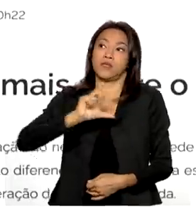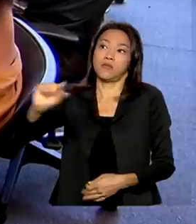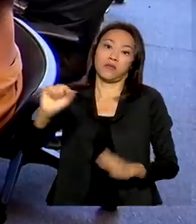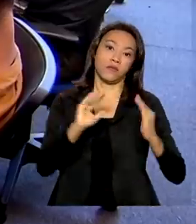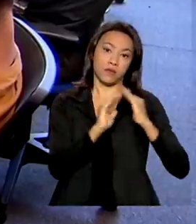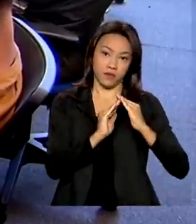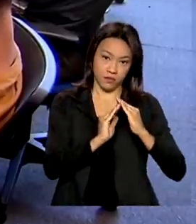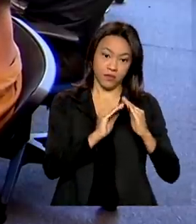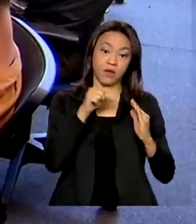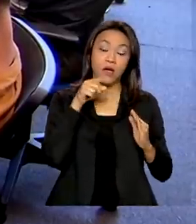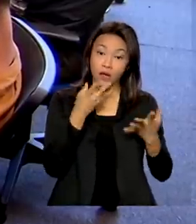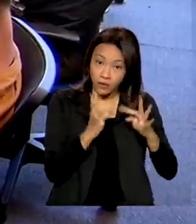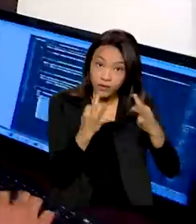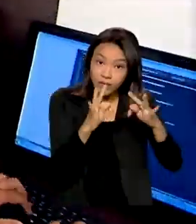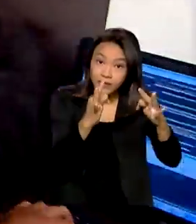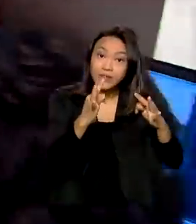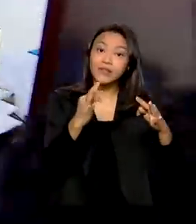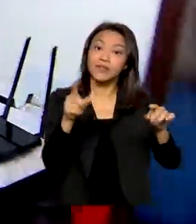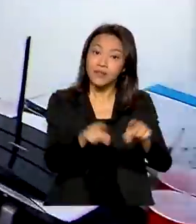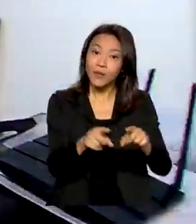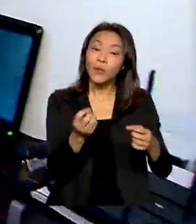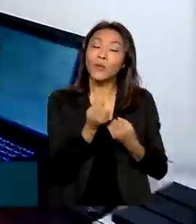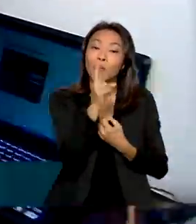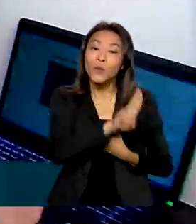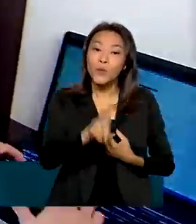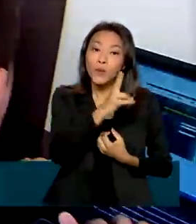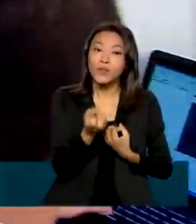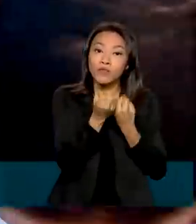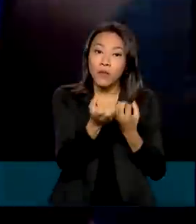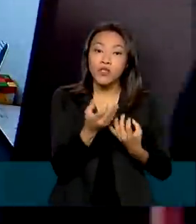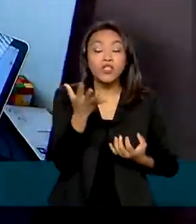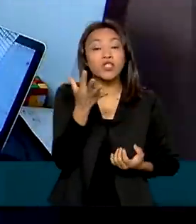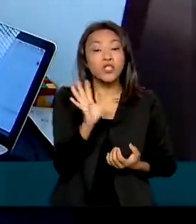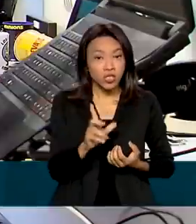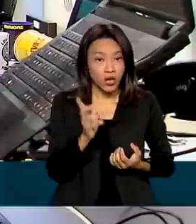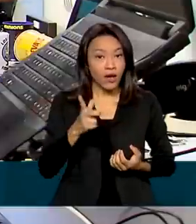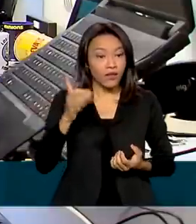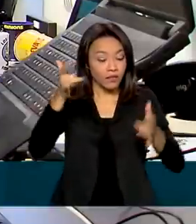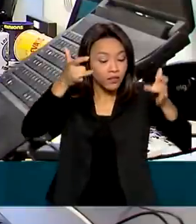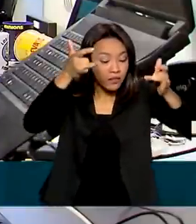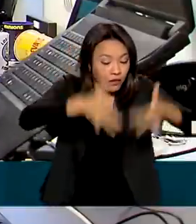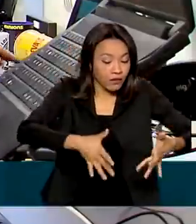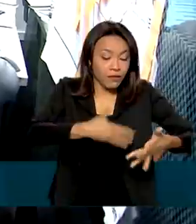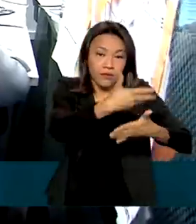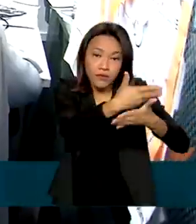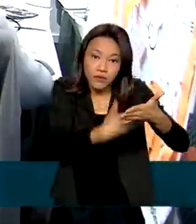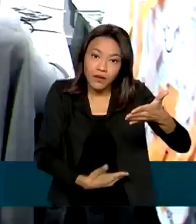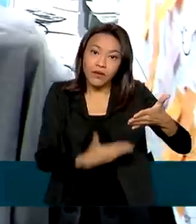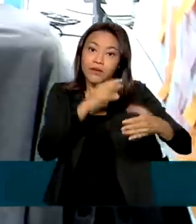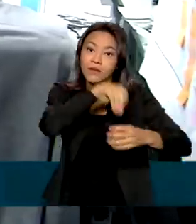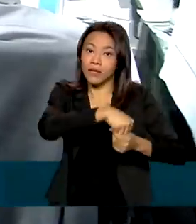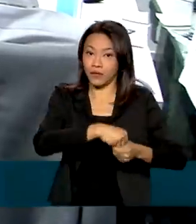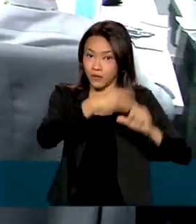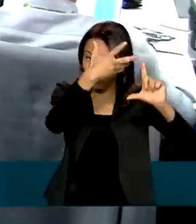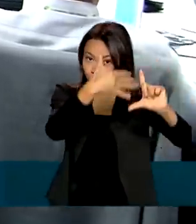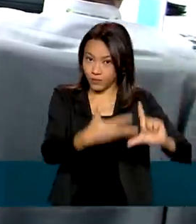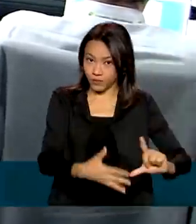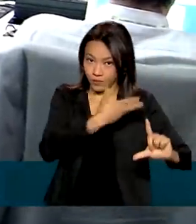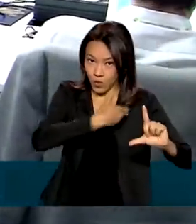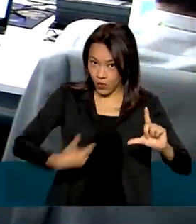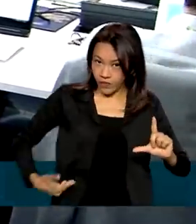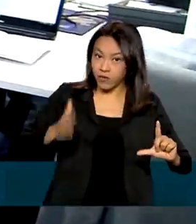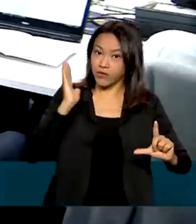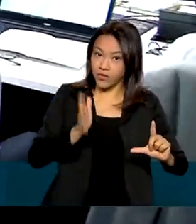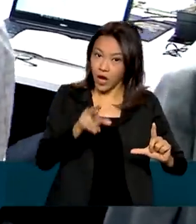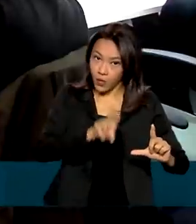casa. A tecnologia utiliza as informações já presentes na base de dados do governo. A estimativa é que, com